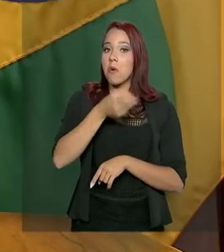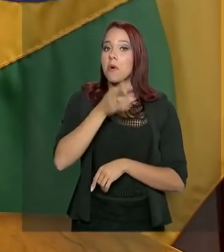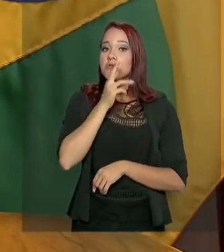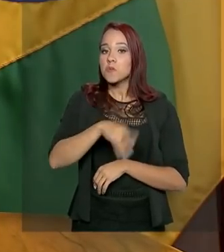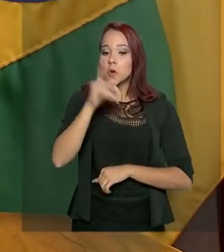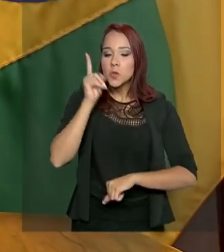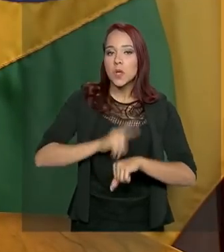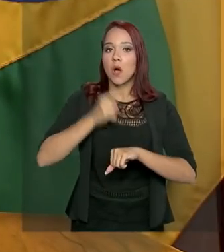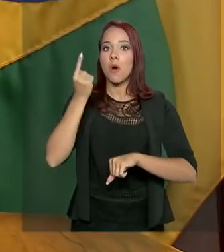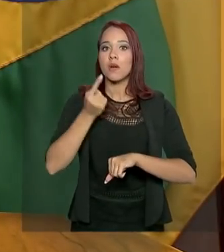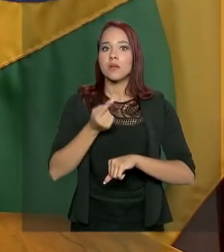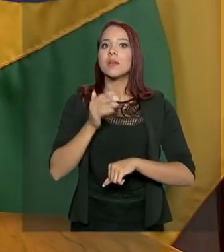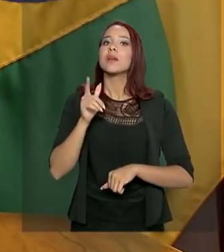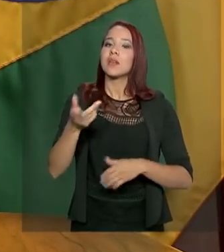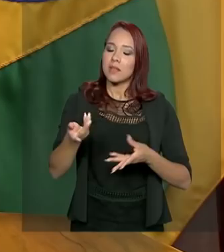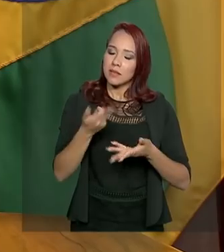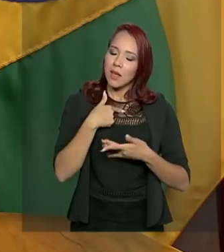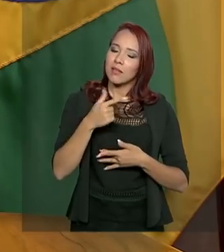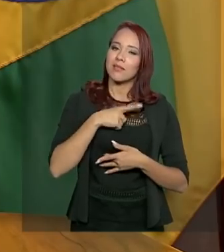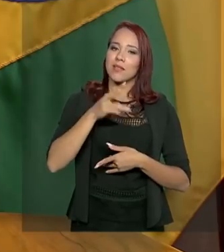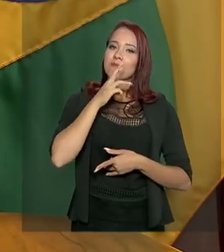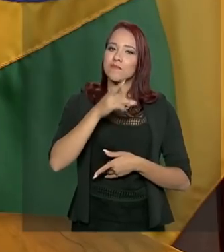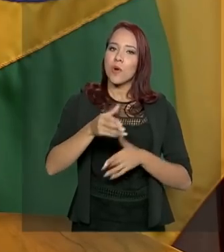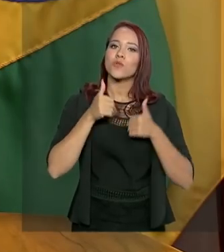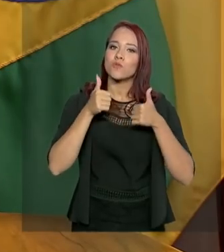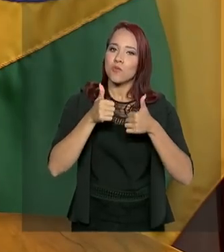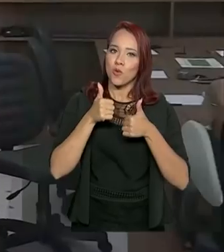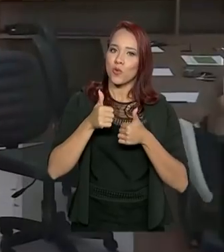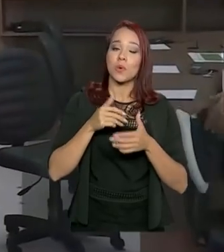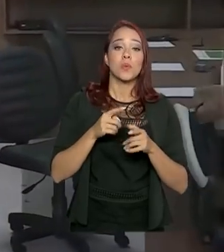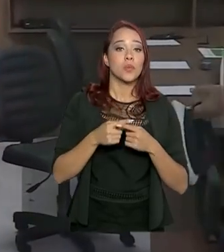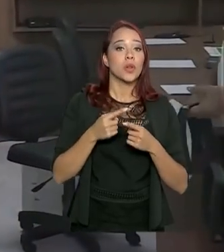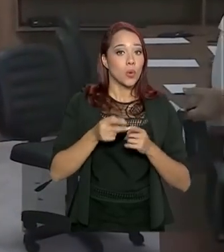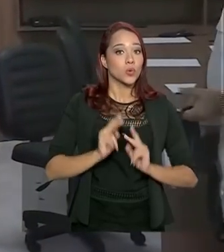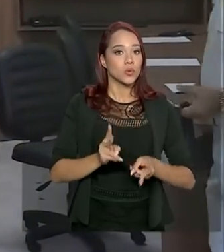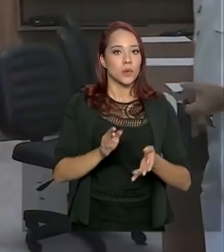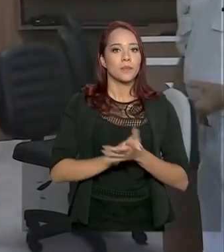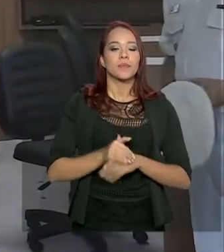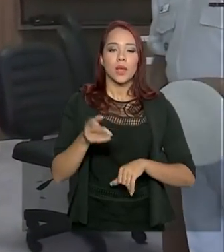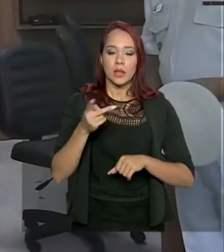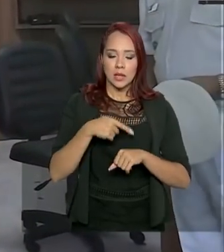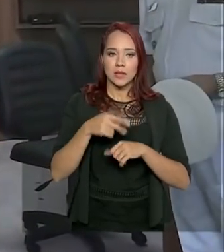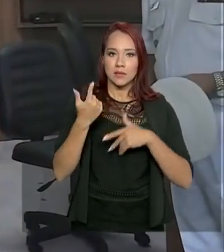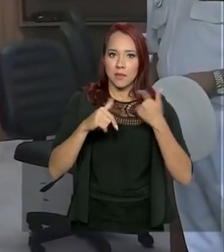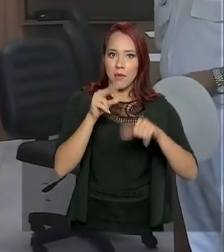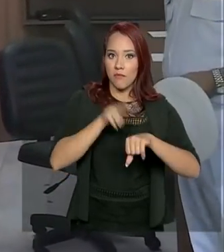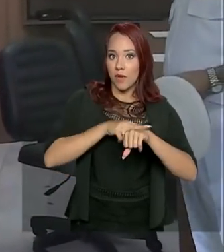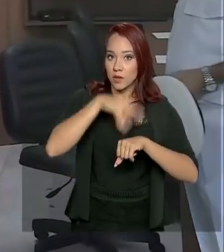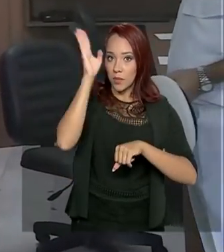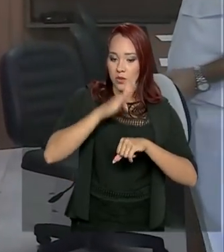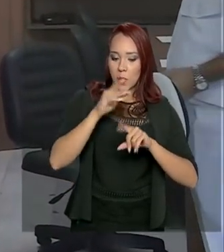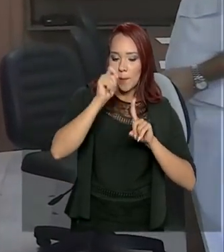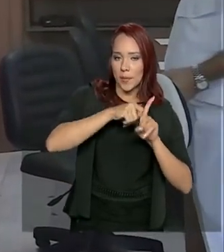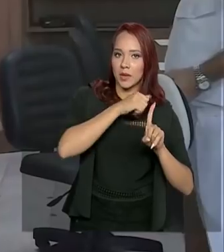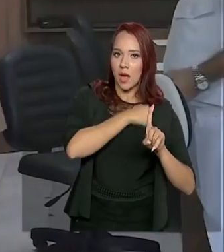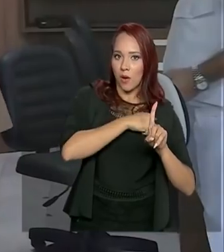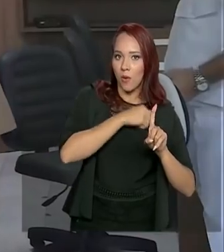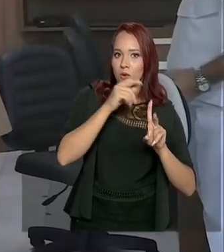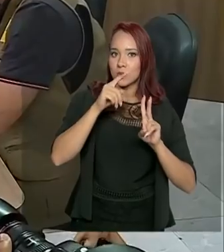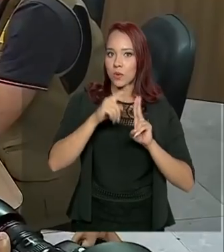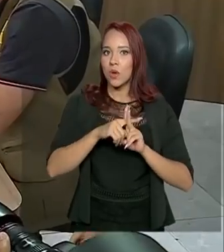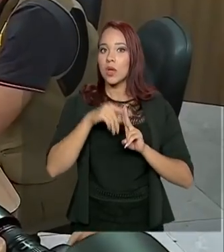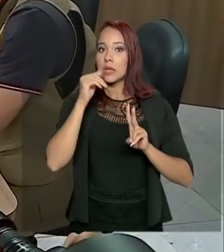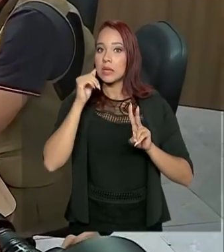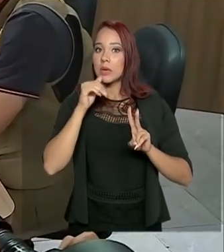imediata e efetiva. Estão dando, porque ela está em curso ainda. Na Operação Verde Brasil, entre agosto e outubro, quase